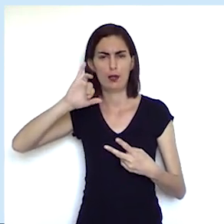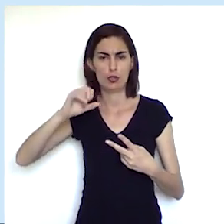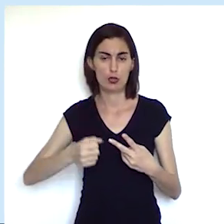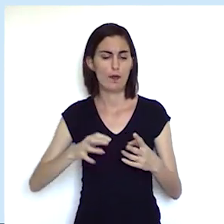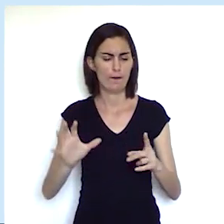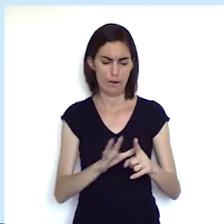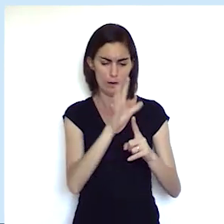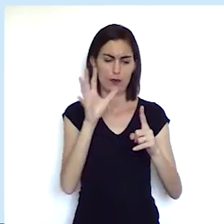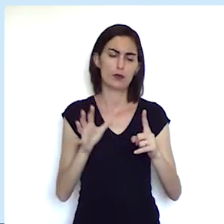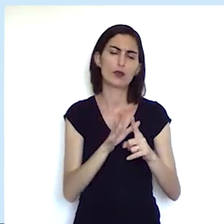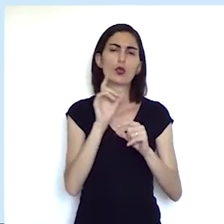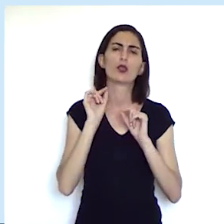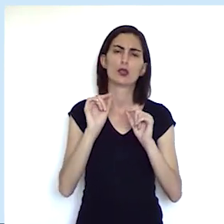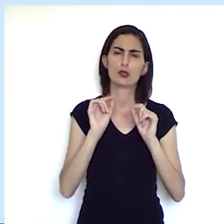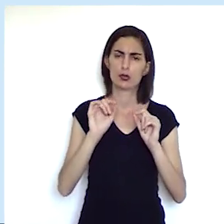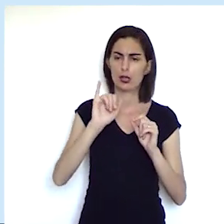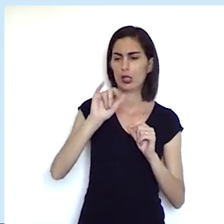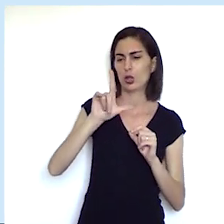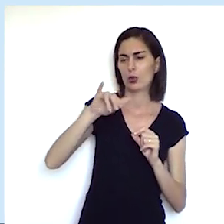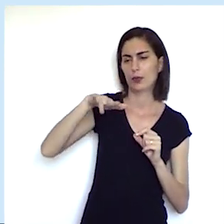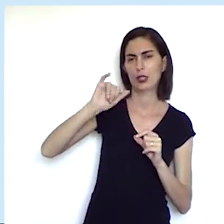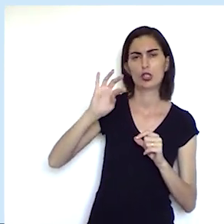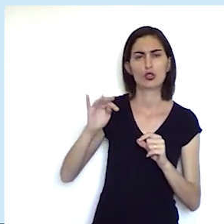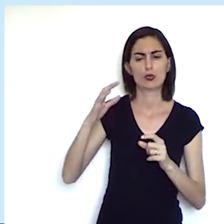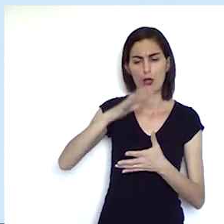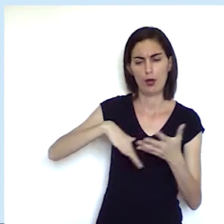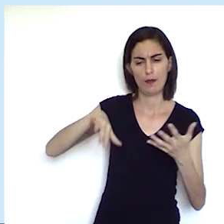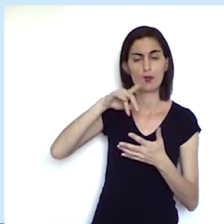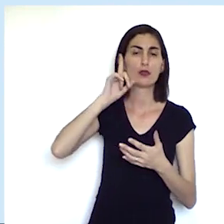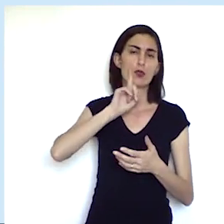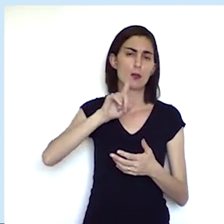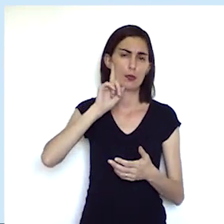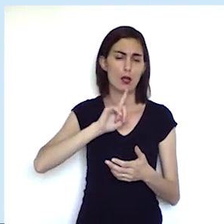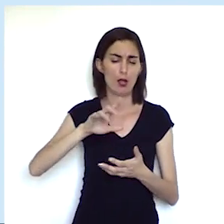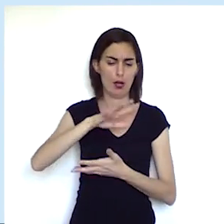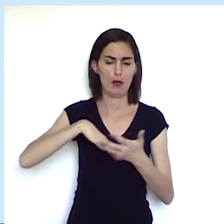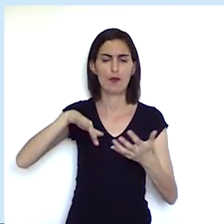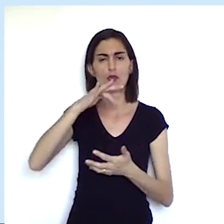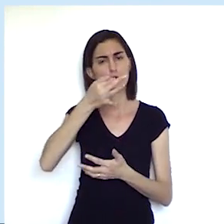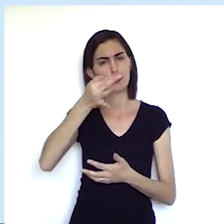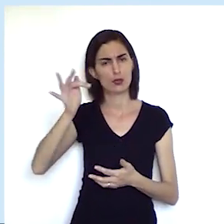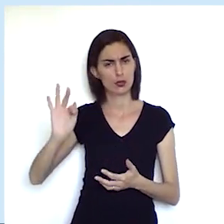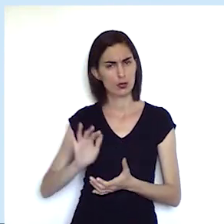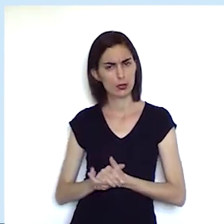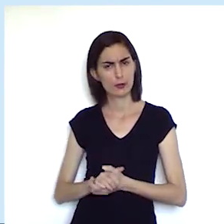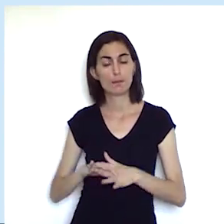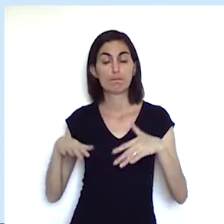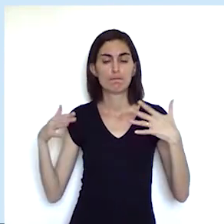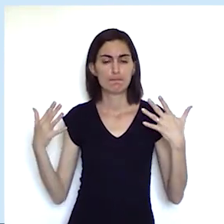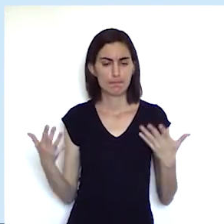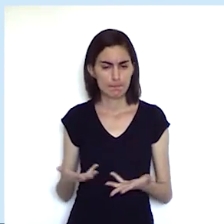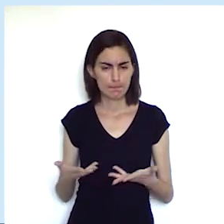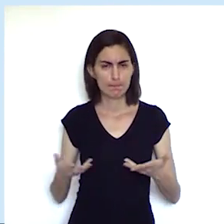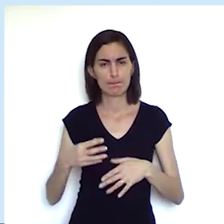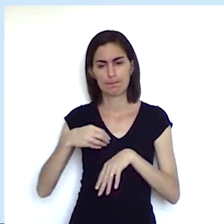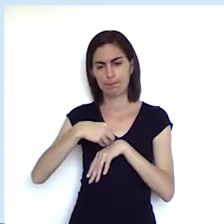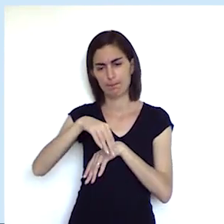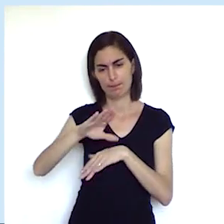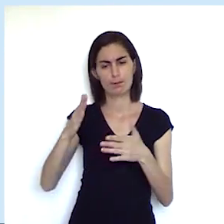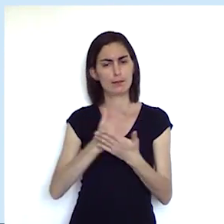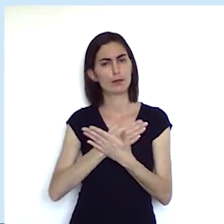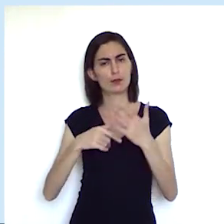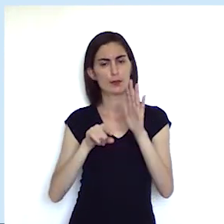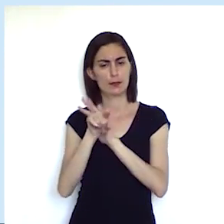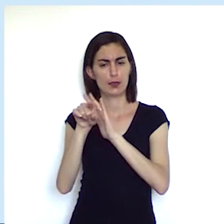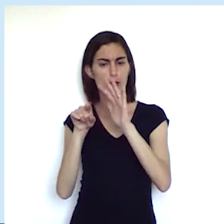iluminismo da revolução americana e da revolução francesa e aí eu trago algumas questões